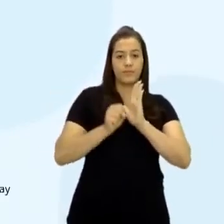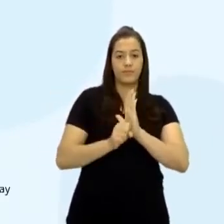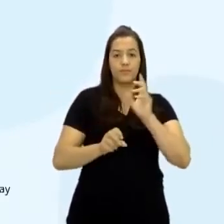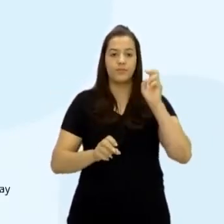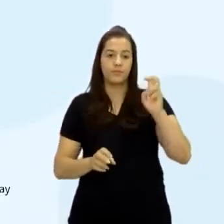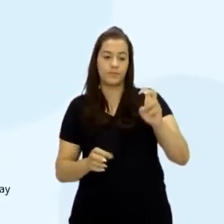XV.